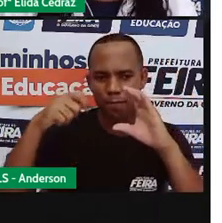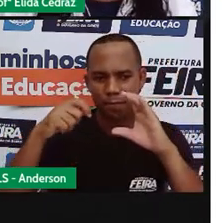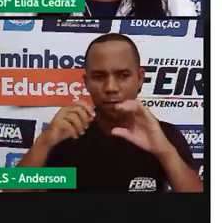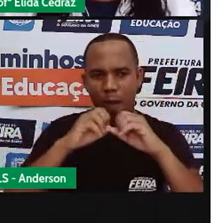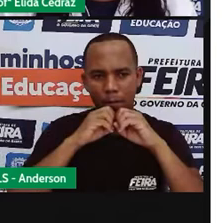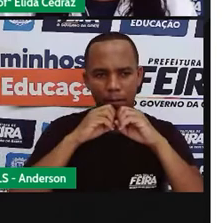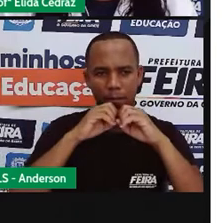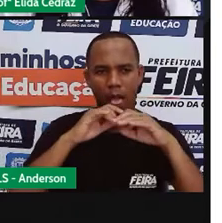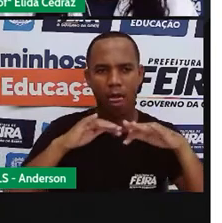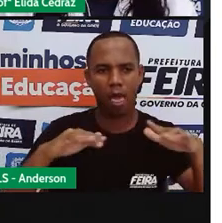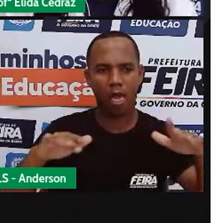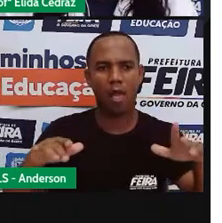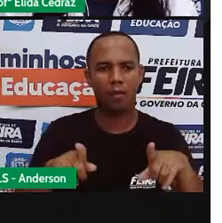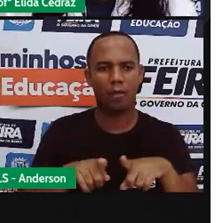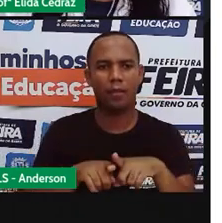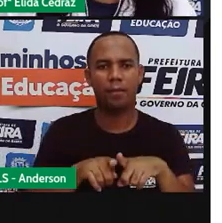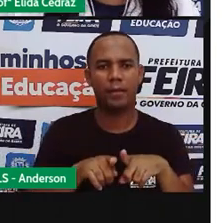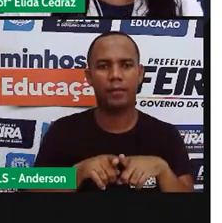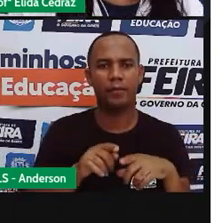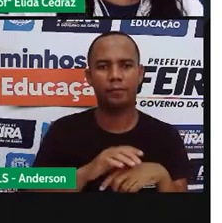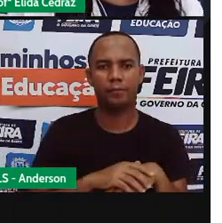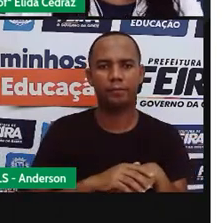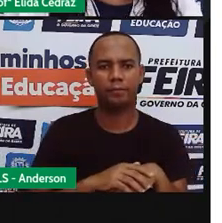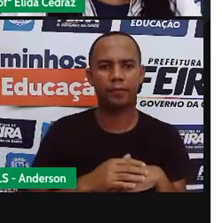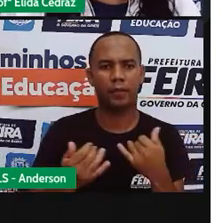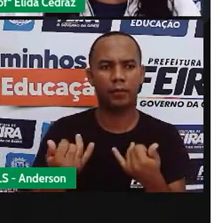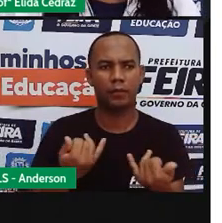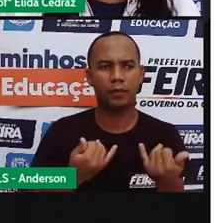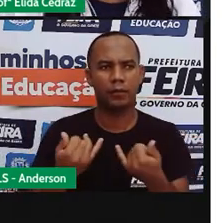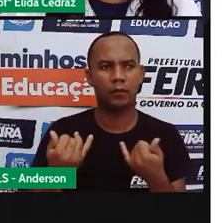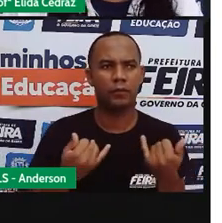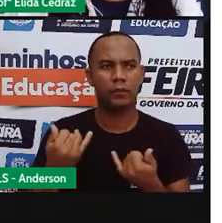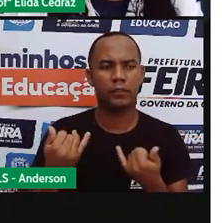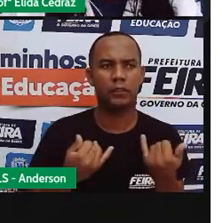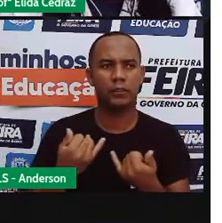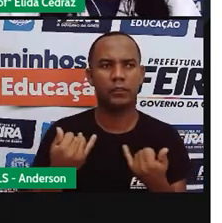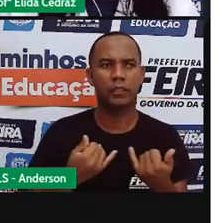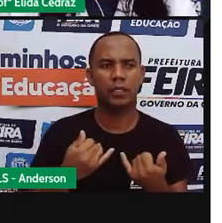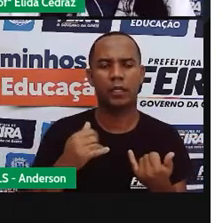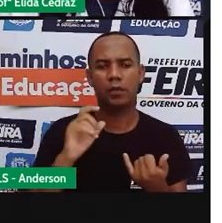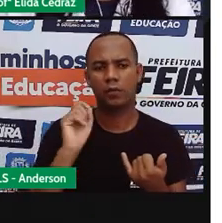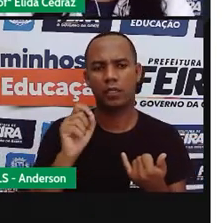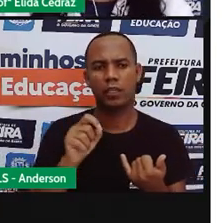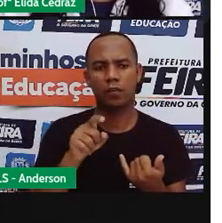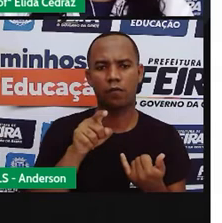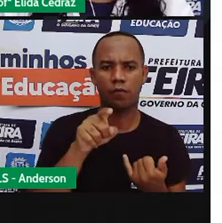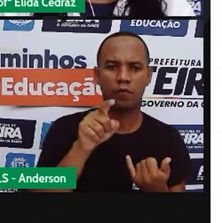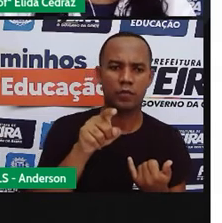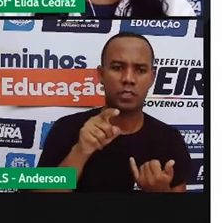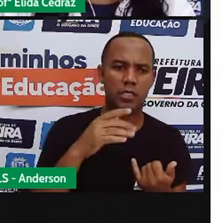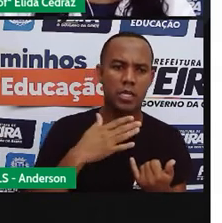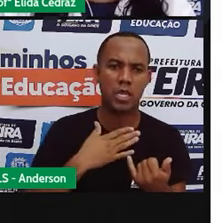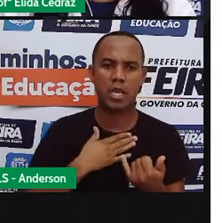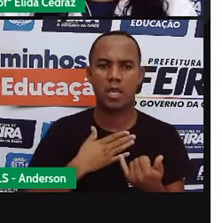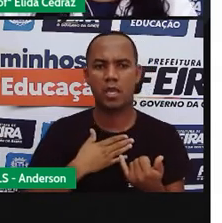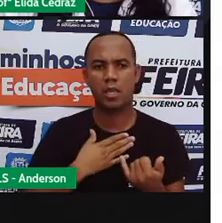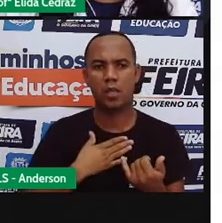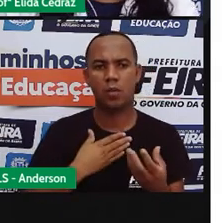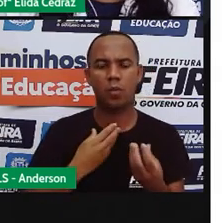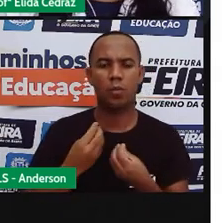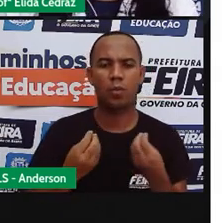compartilha então essas notícias quando sou eu ou você que a gente compartilha